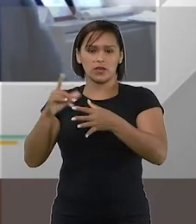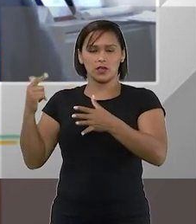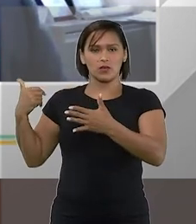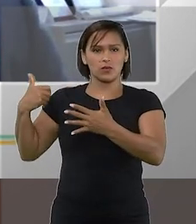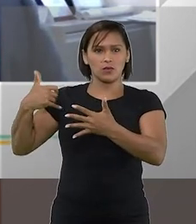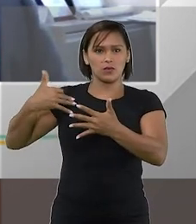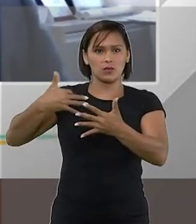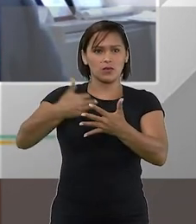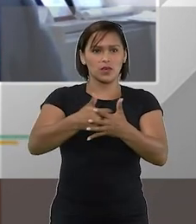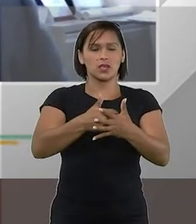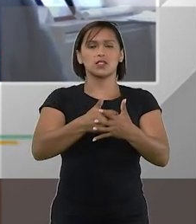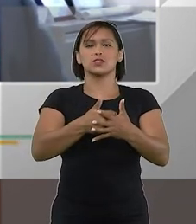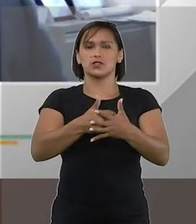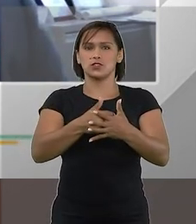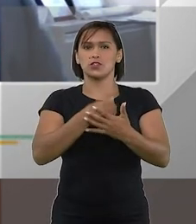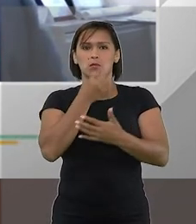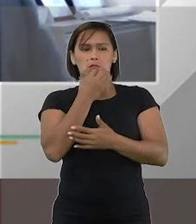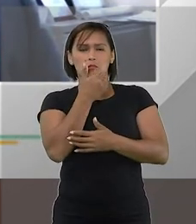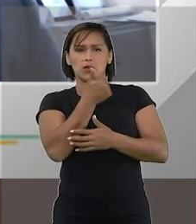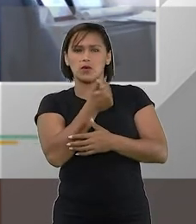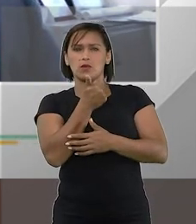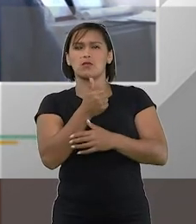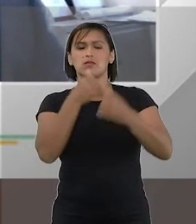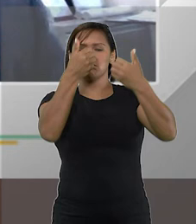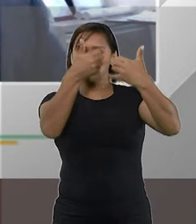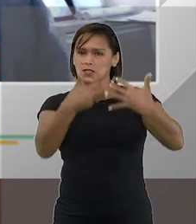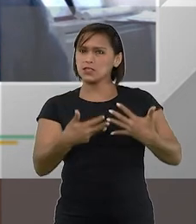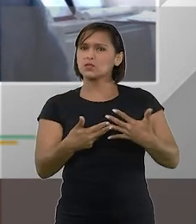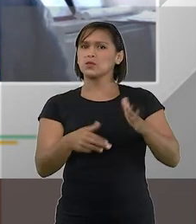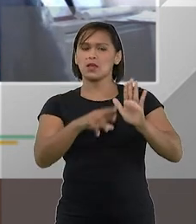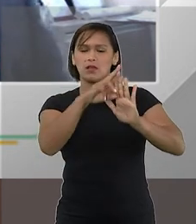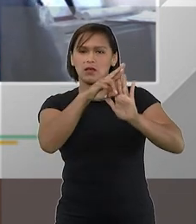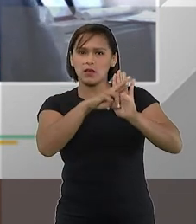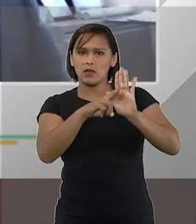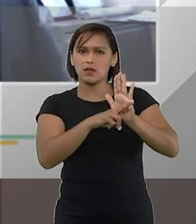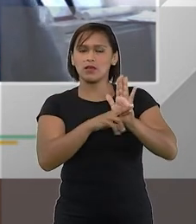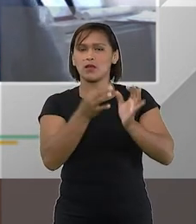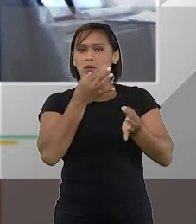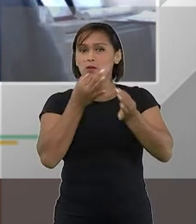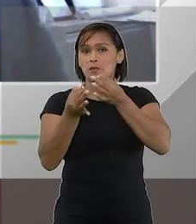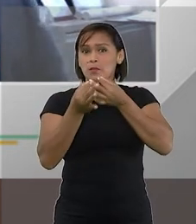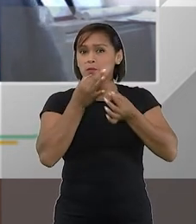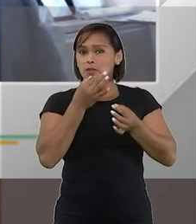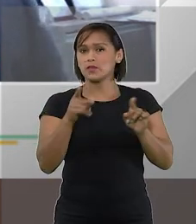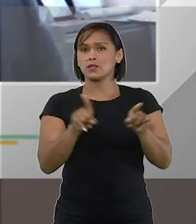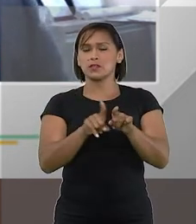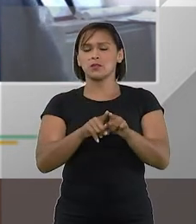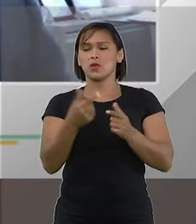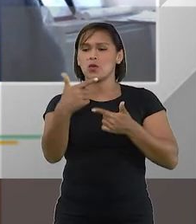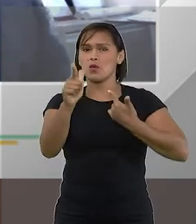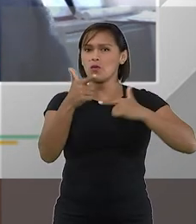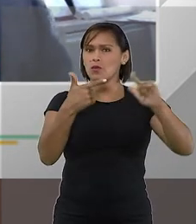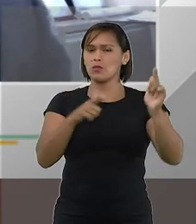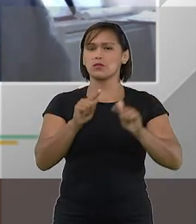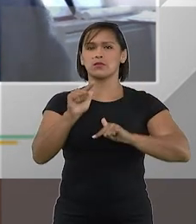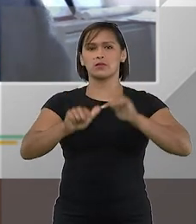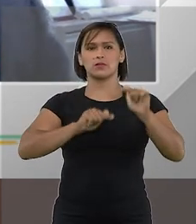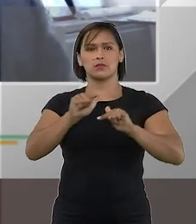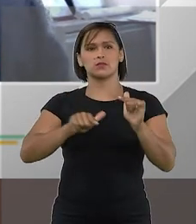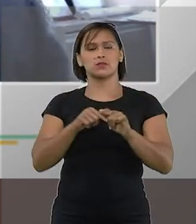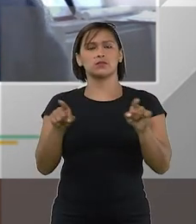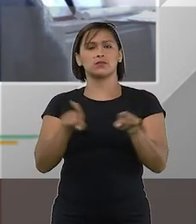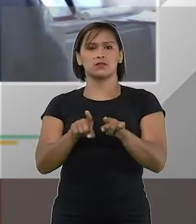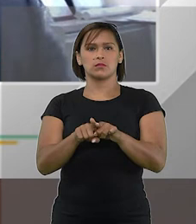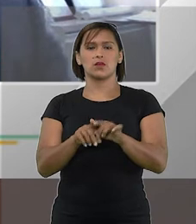bastante fundada argumentando de que outras atividades